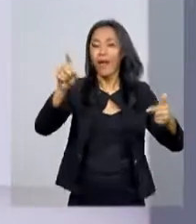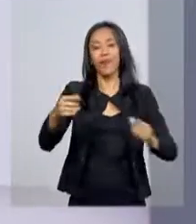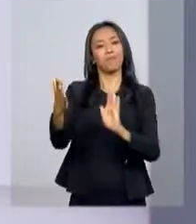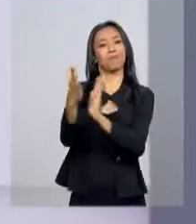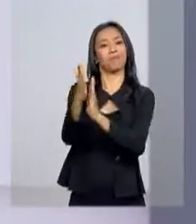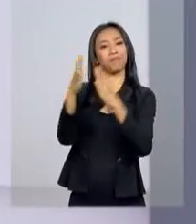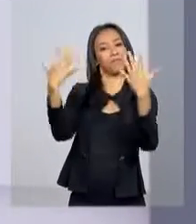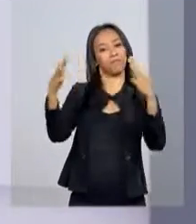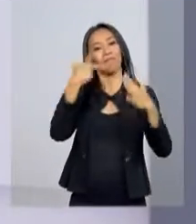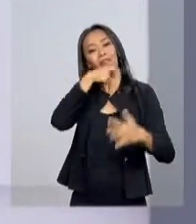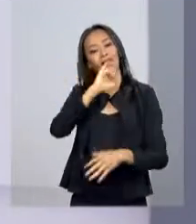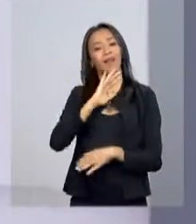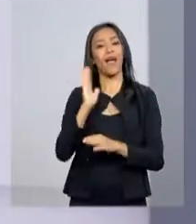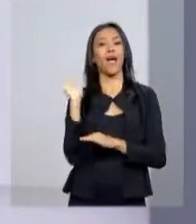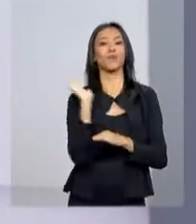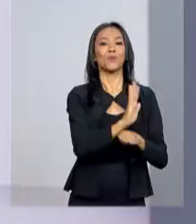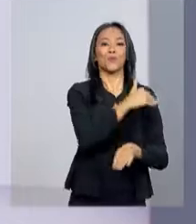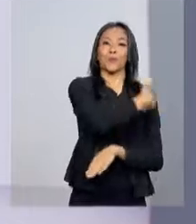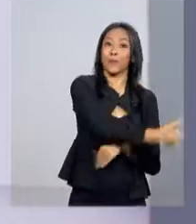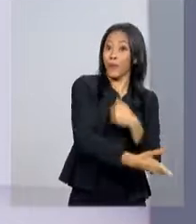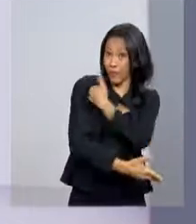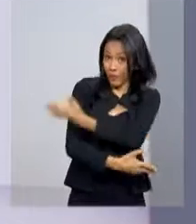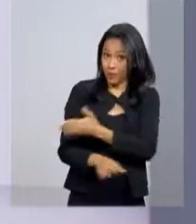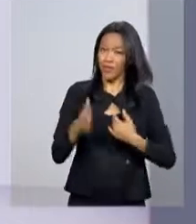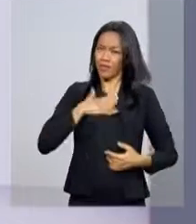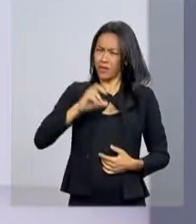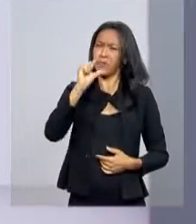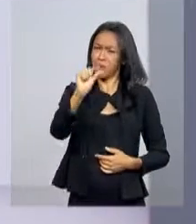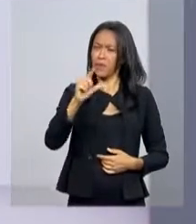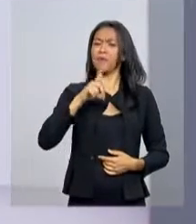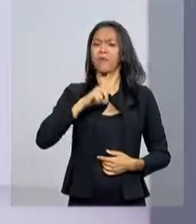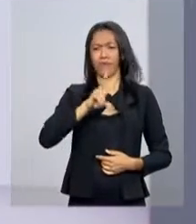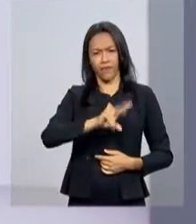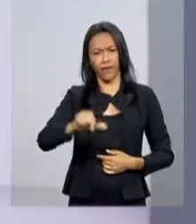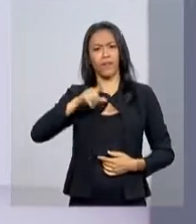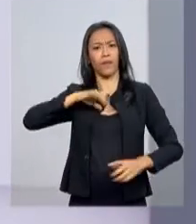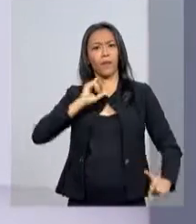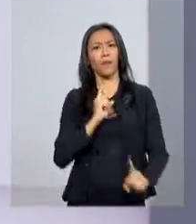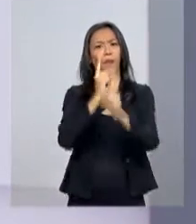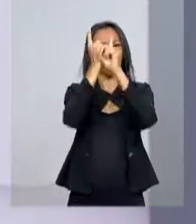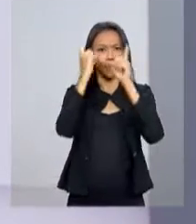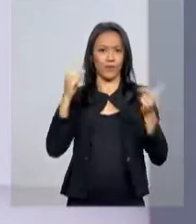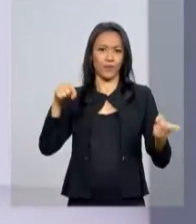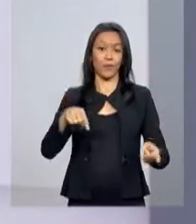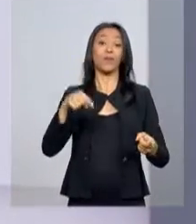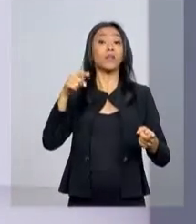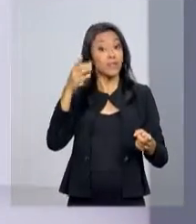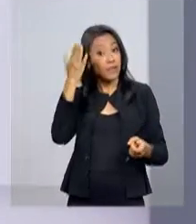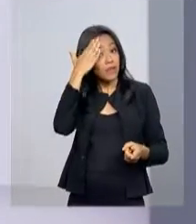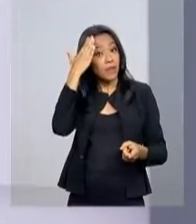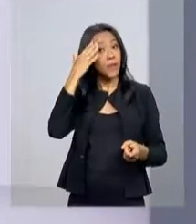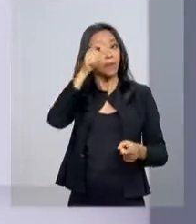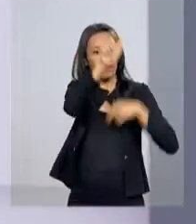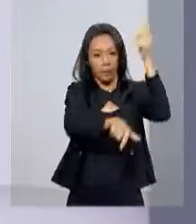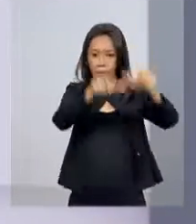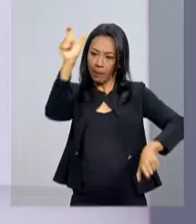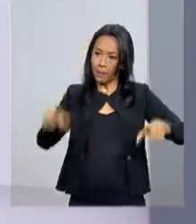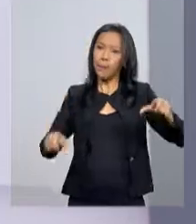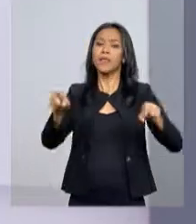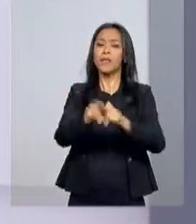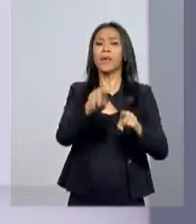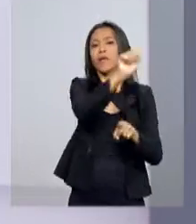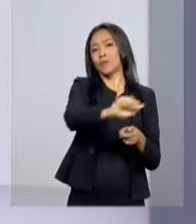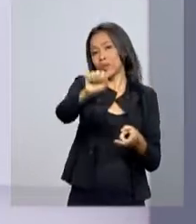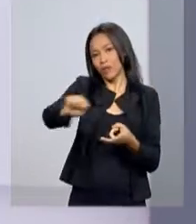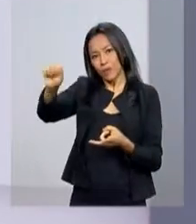quem ajuda o próximo. Aqui em Brasília, daqui a pouco, uma cerimônia vai marcar o Dia do Voluntariado e reconhecer cidadãos e entidades